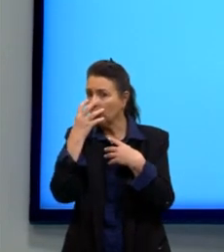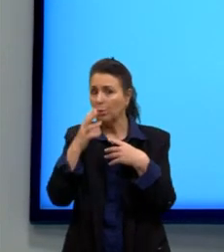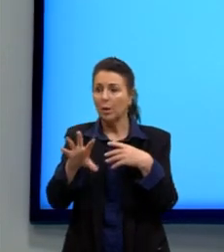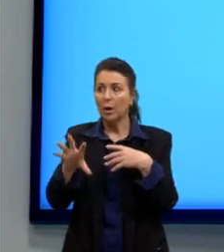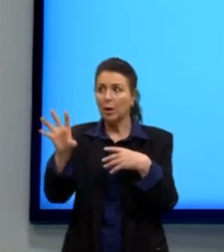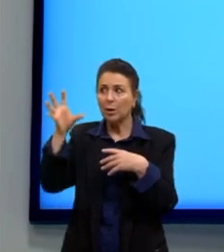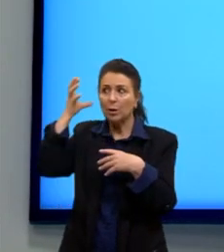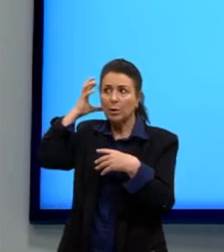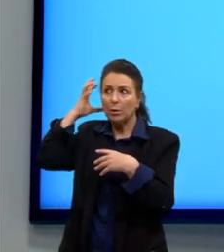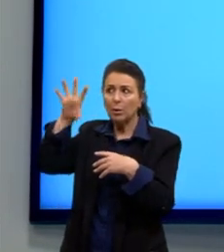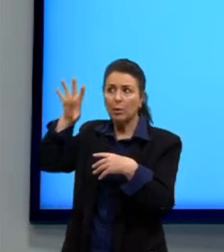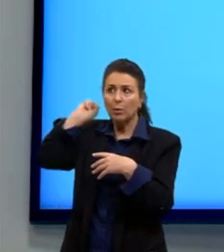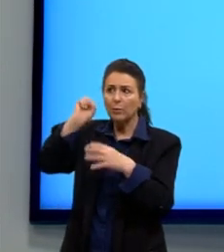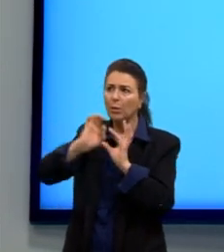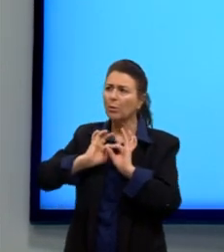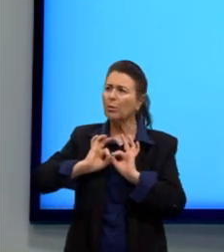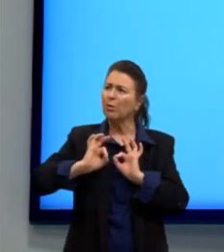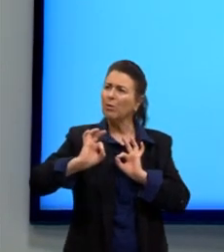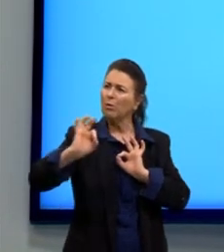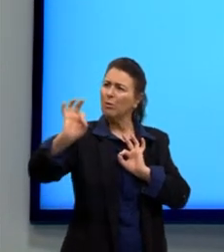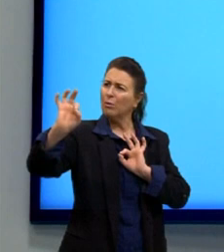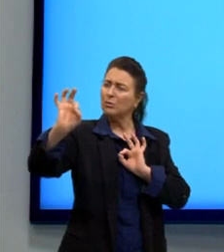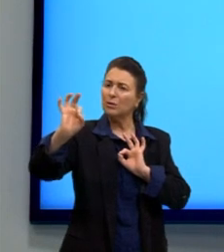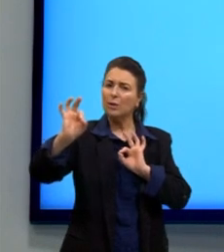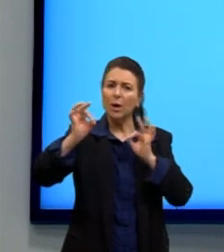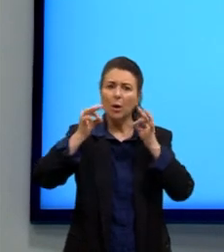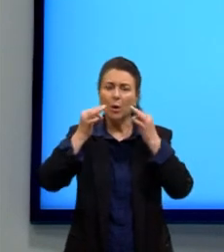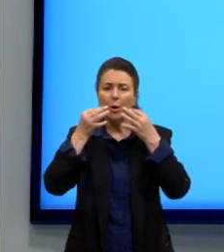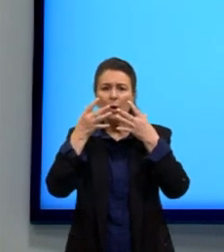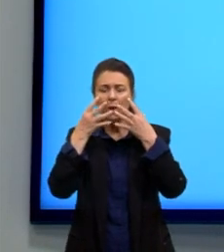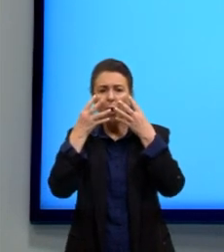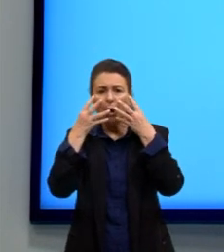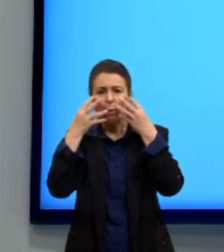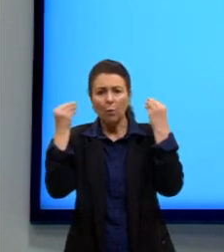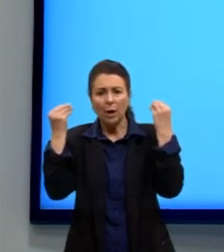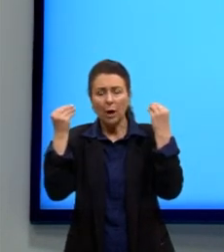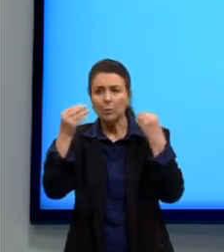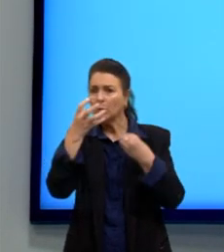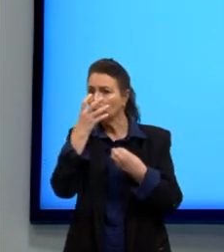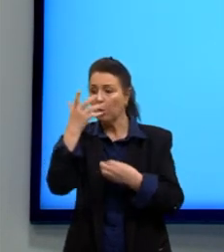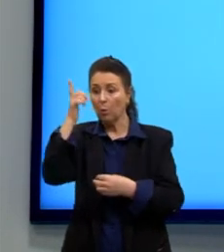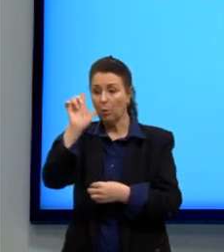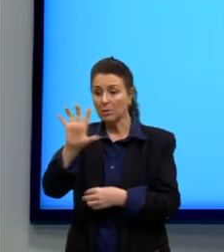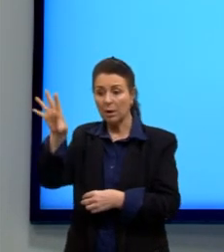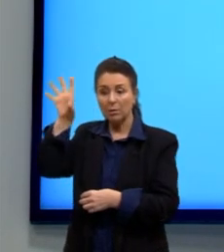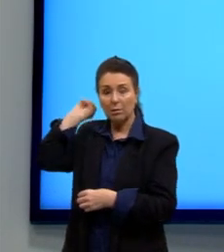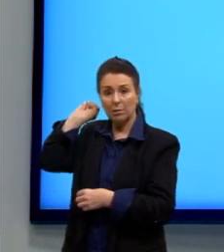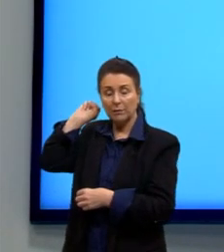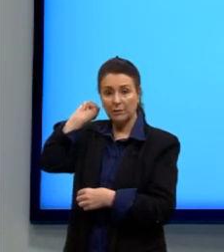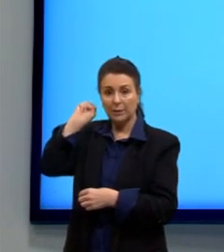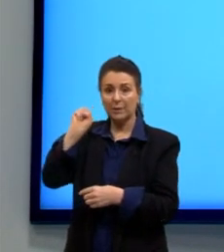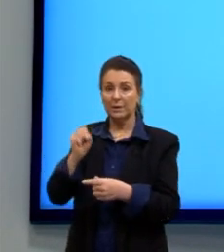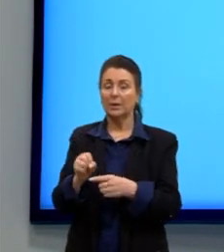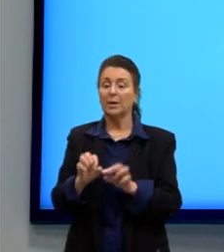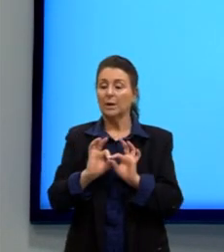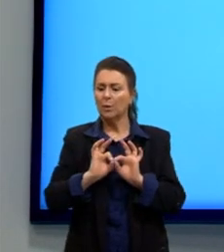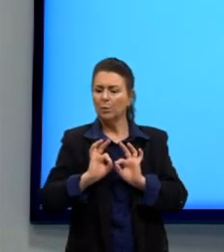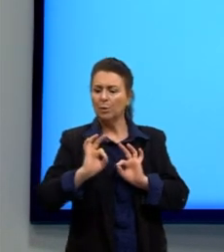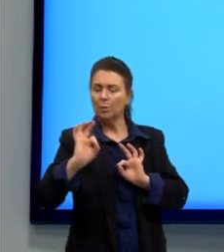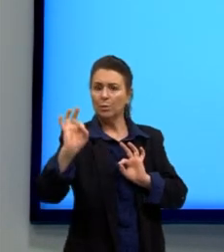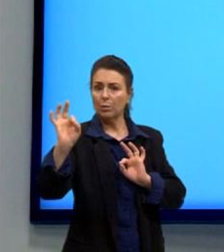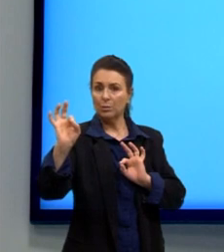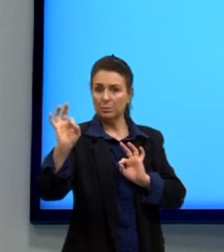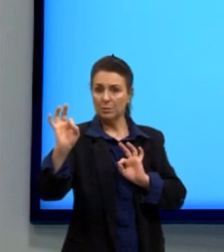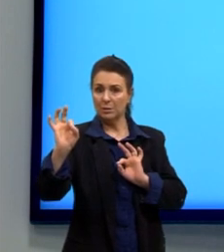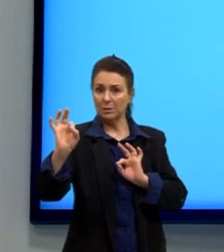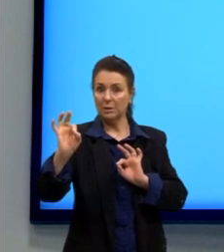longe do que a gente, também ele escuta muito mais sons, tá? Não é porque também muito mais longe, ele escuta muito mais